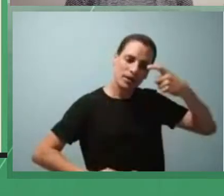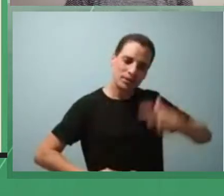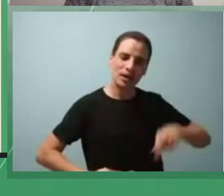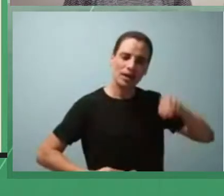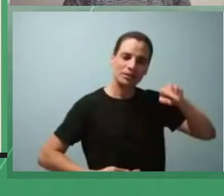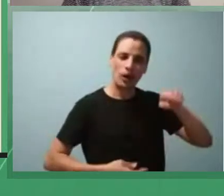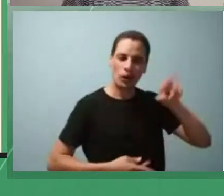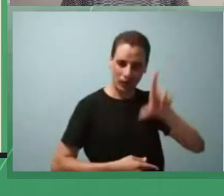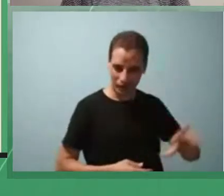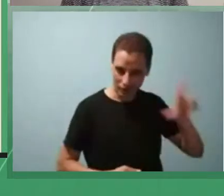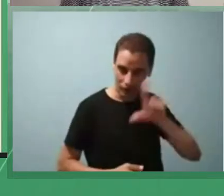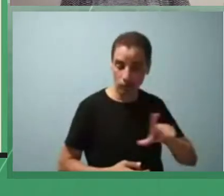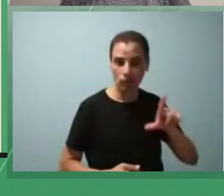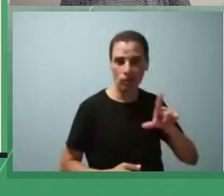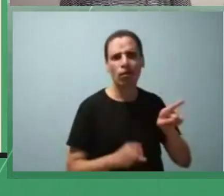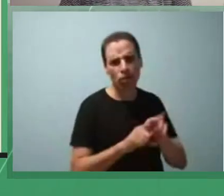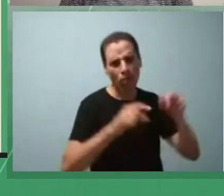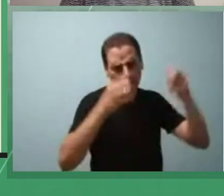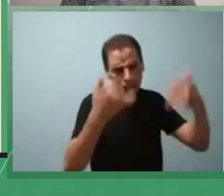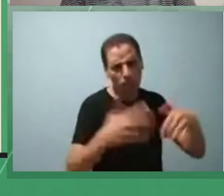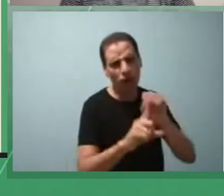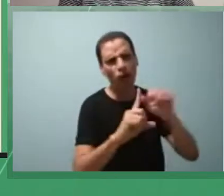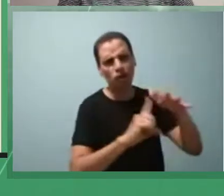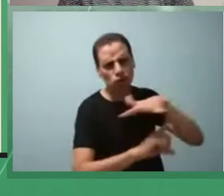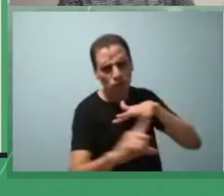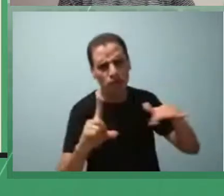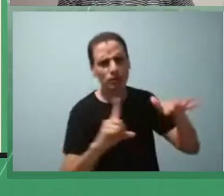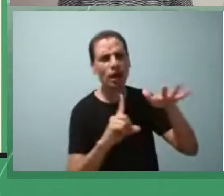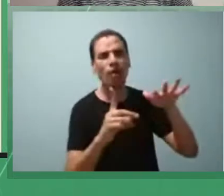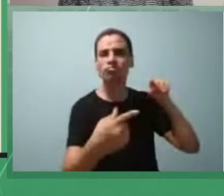do aspecto social e psicológico da literatura